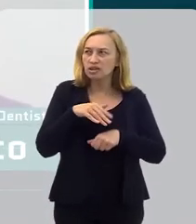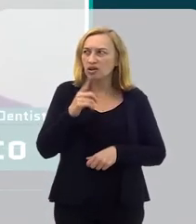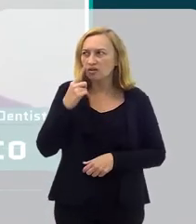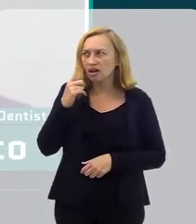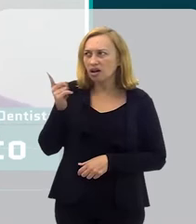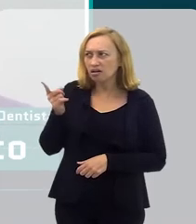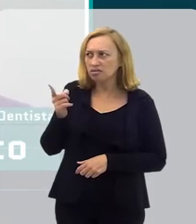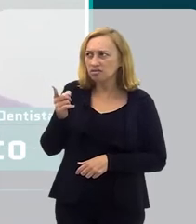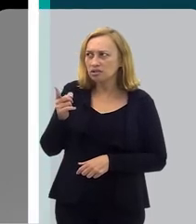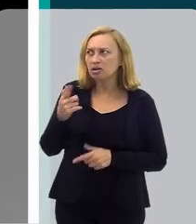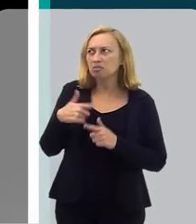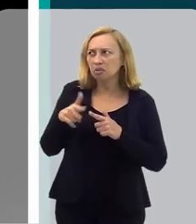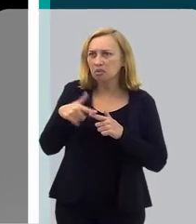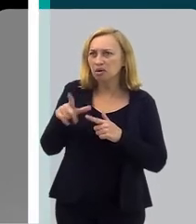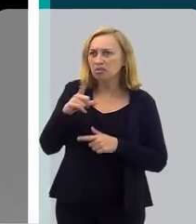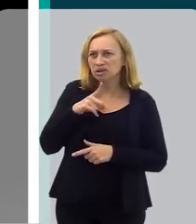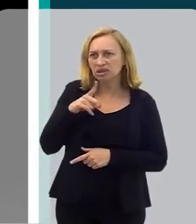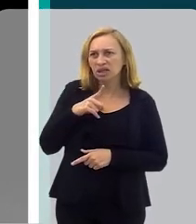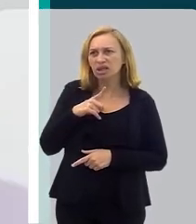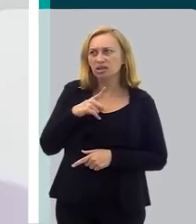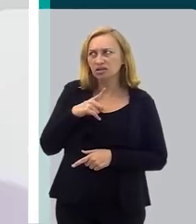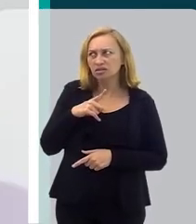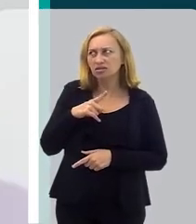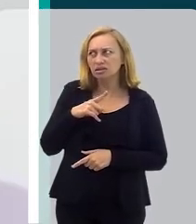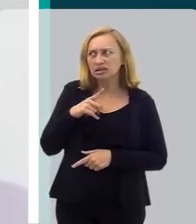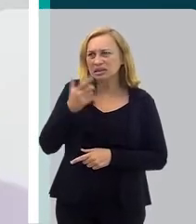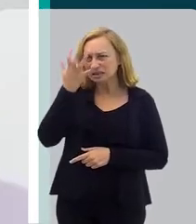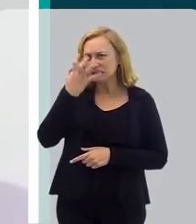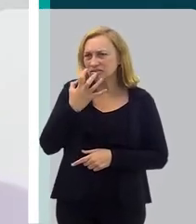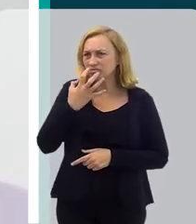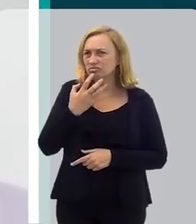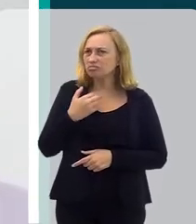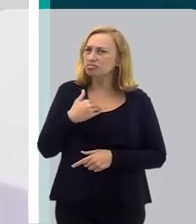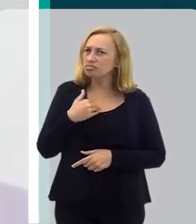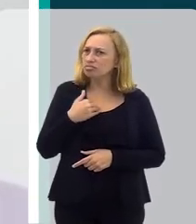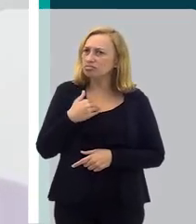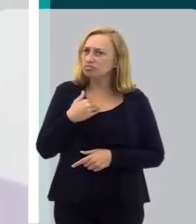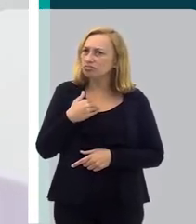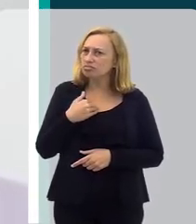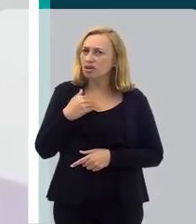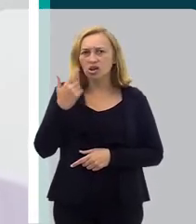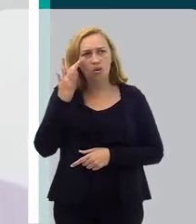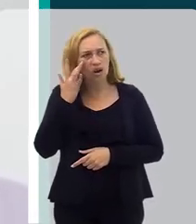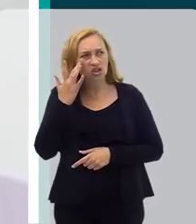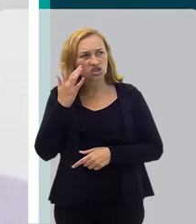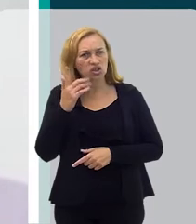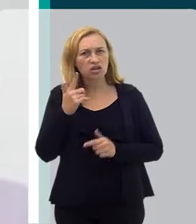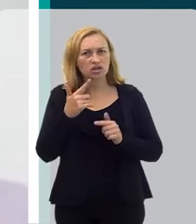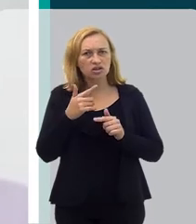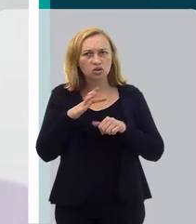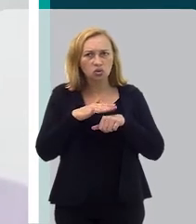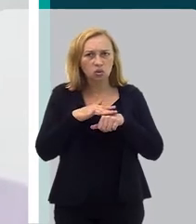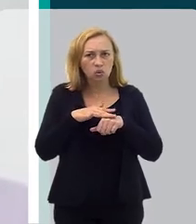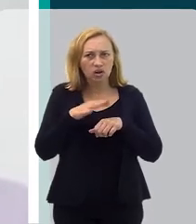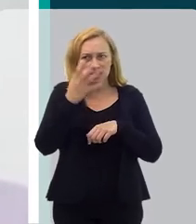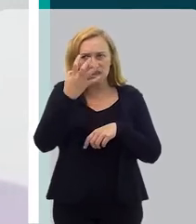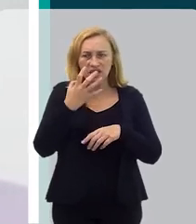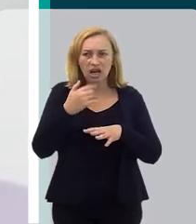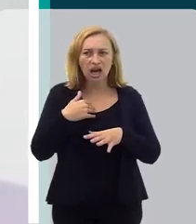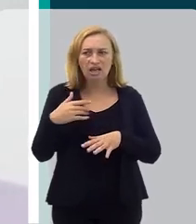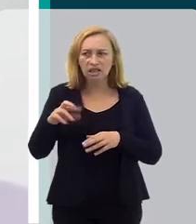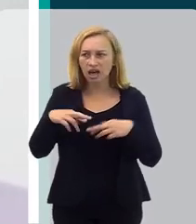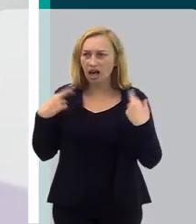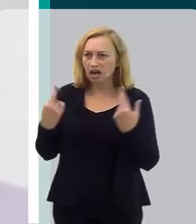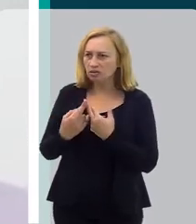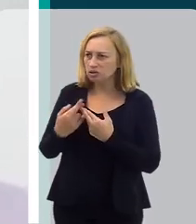falei, gente, essa senhora, ela tem algum problema sério, e eu achei logo que era um lábio leporino. E depois da reunião eu chamei ela